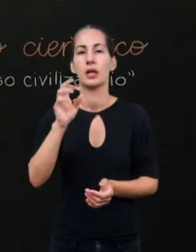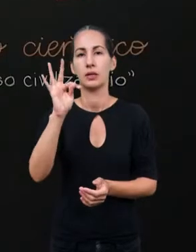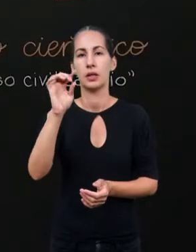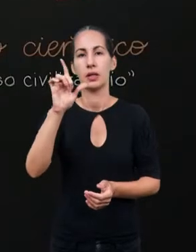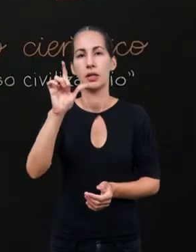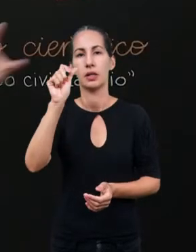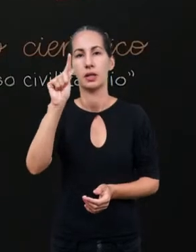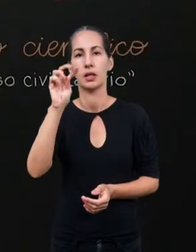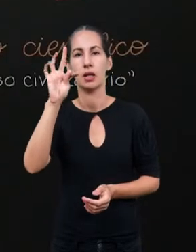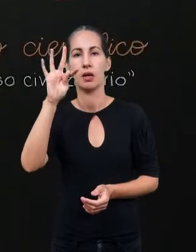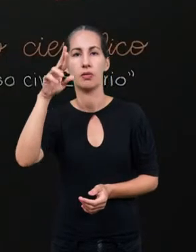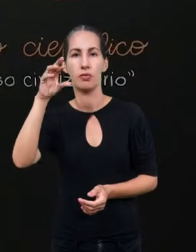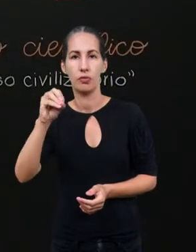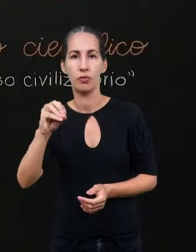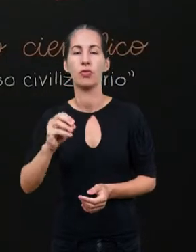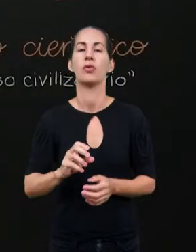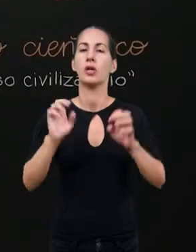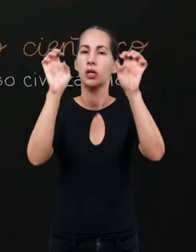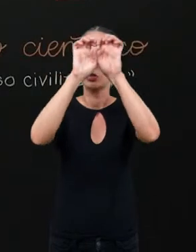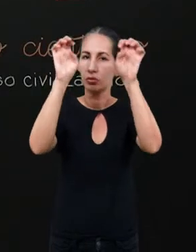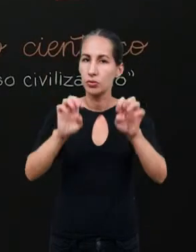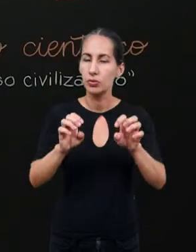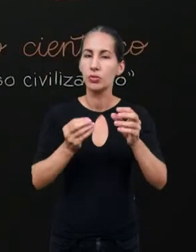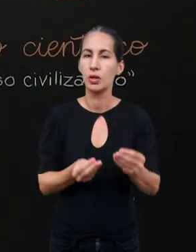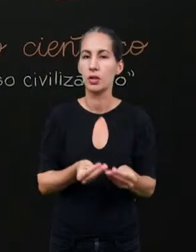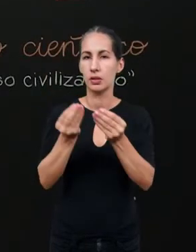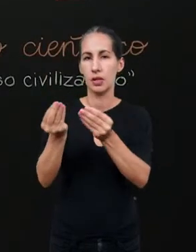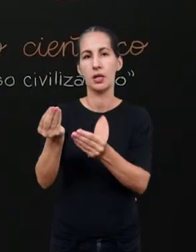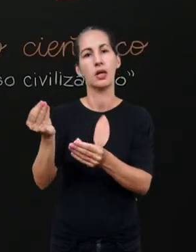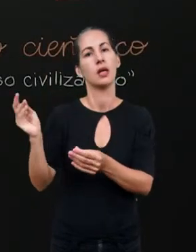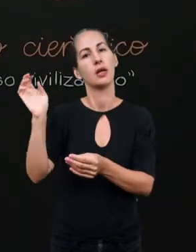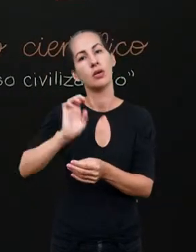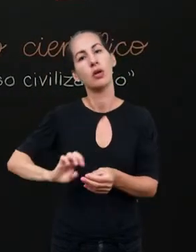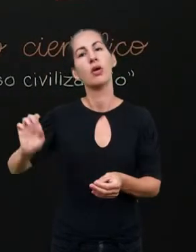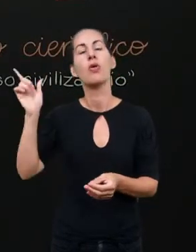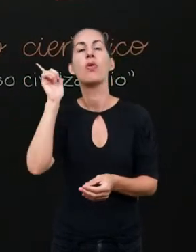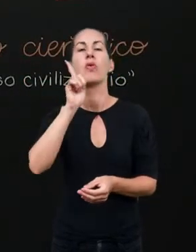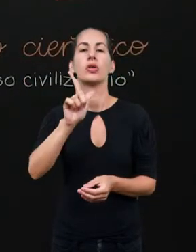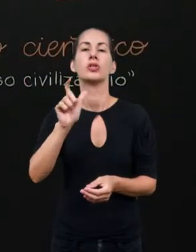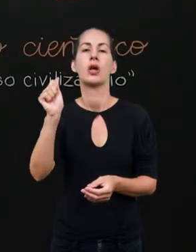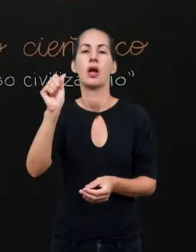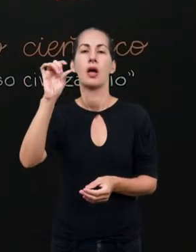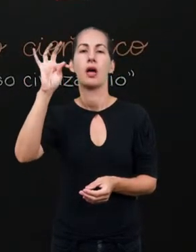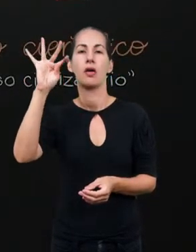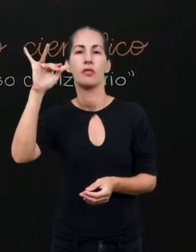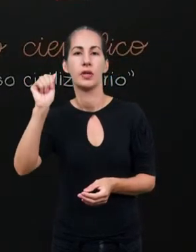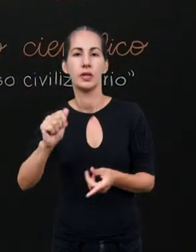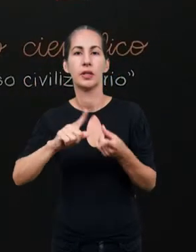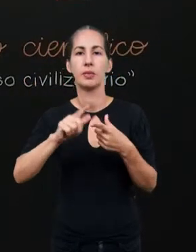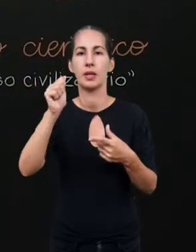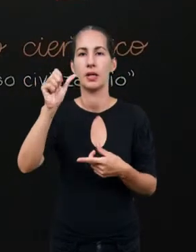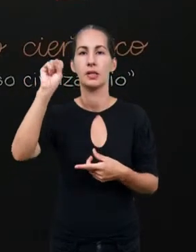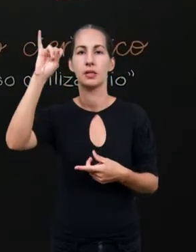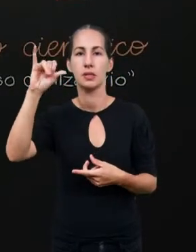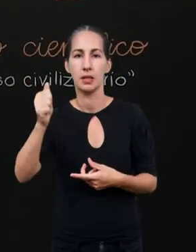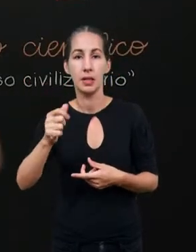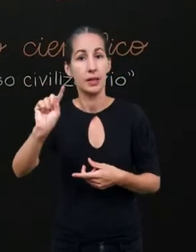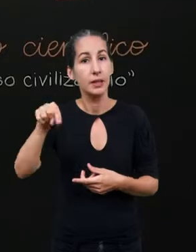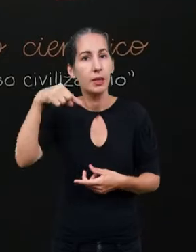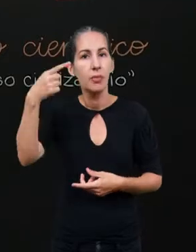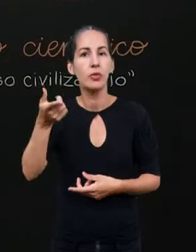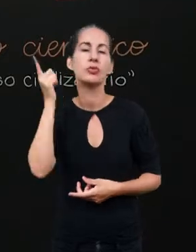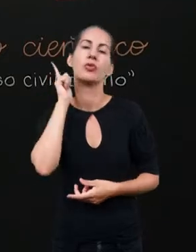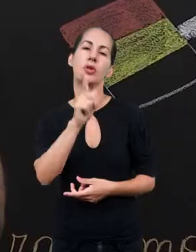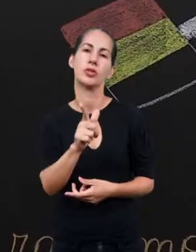dão infraestrutura para que a Europa conquiste a África e a Ásia. E depois dessa conquista,